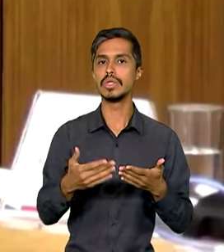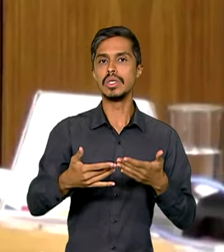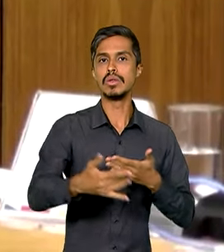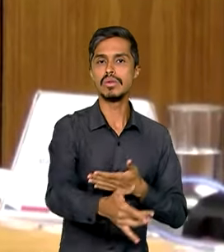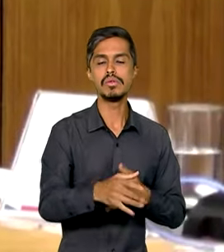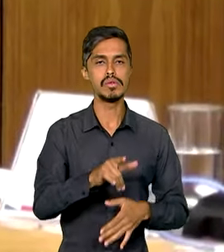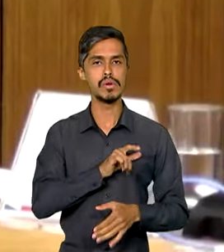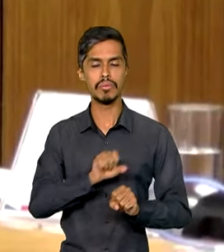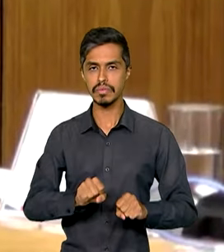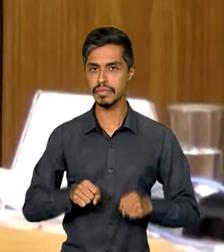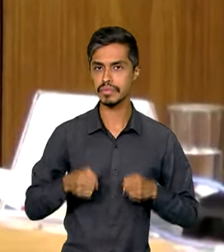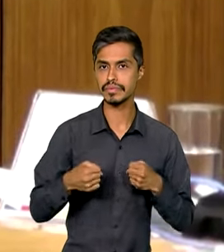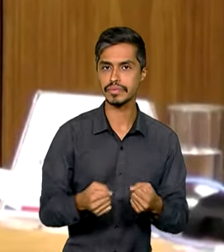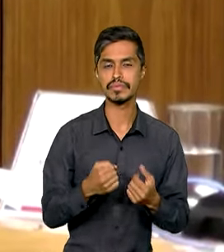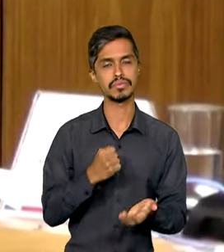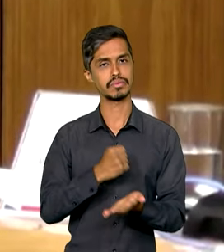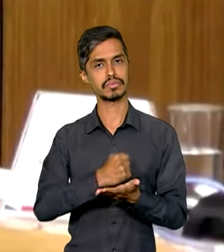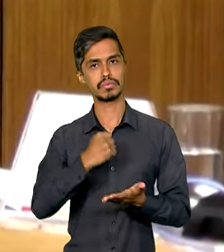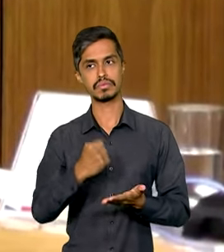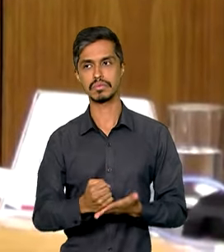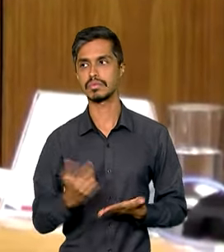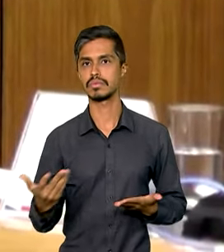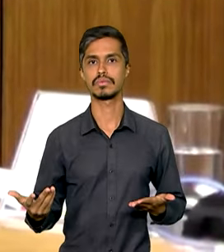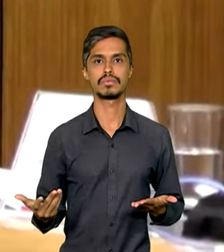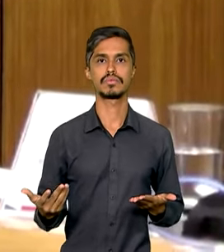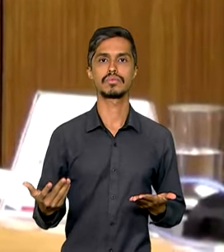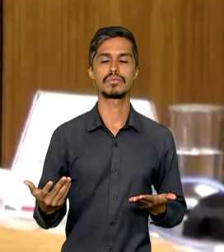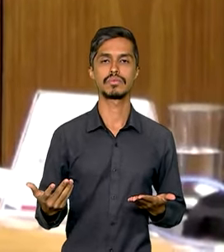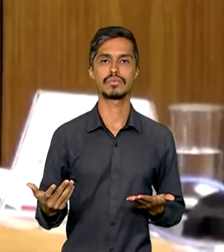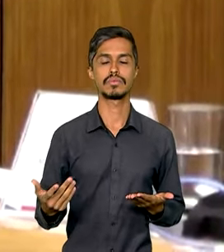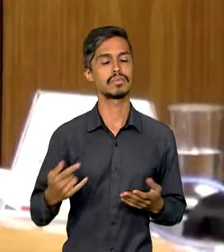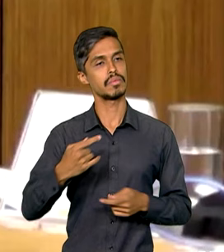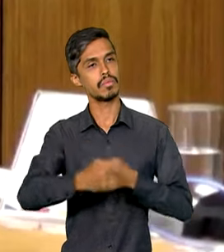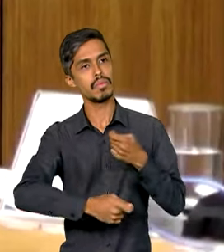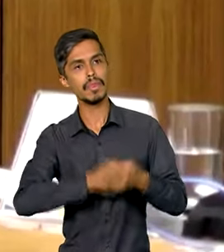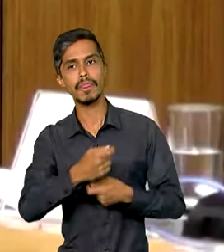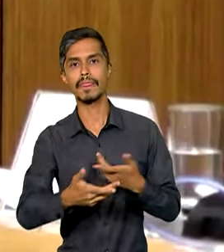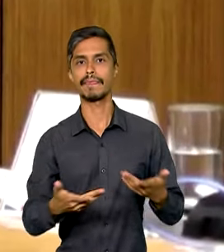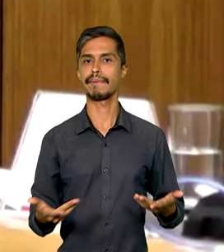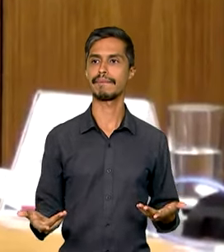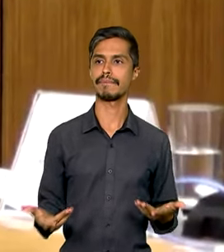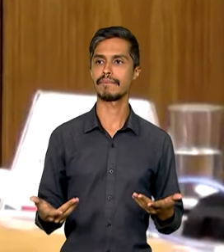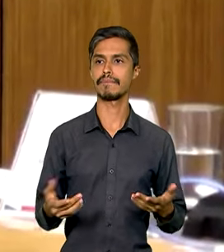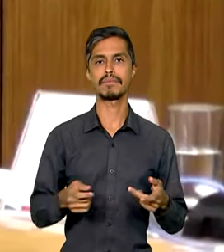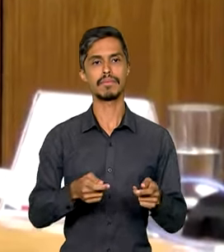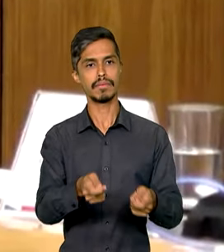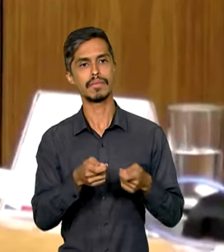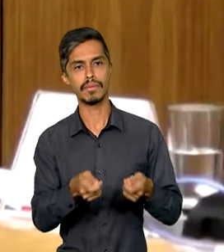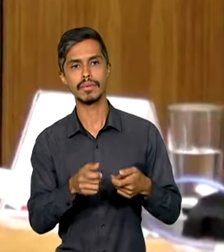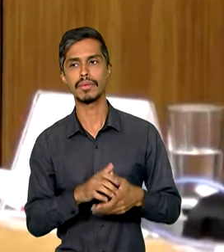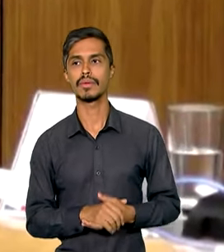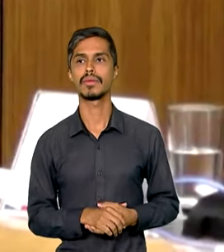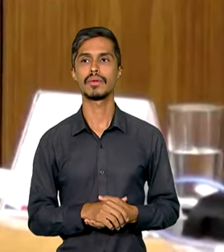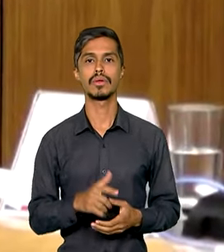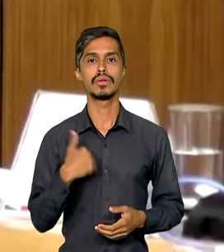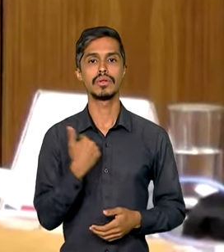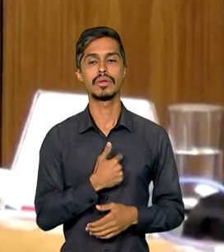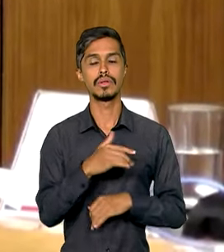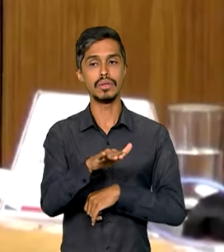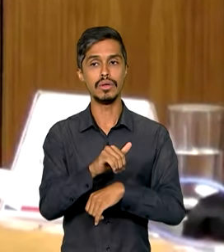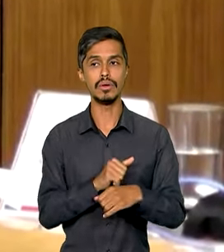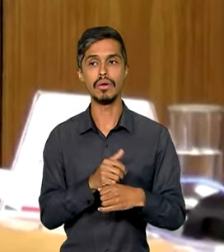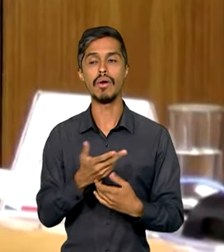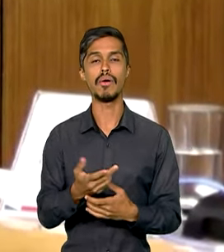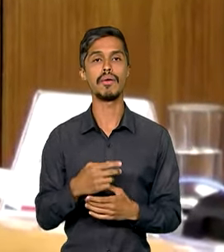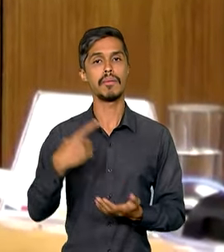compromissos, de contratados, negociados, ajustados, que nós estamos chamando